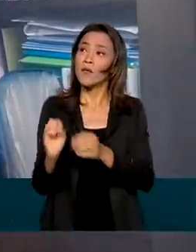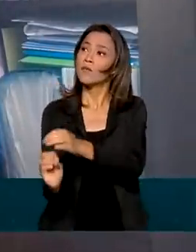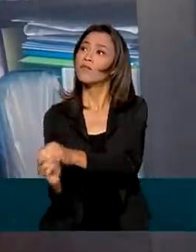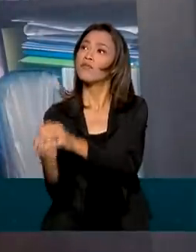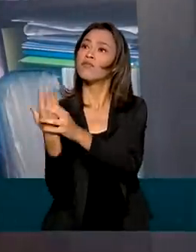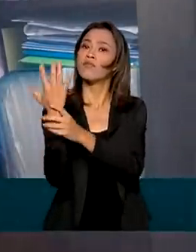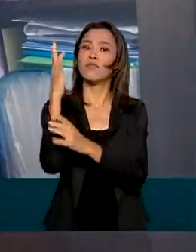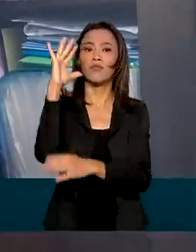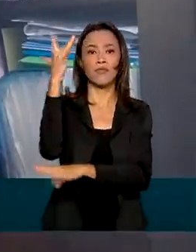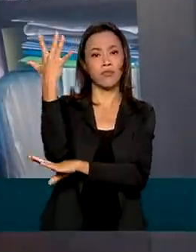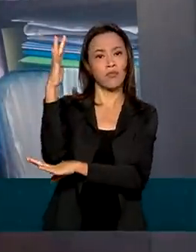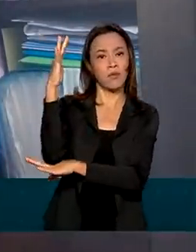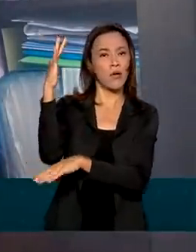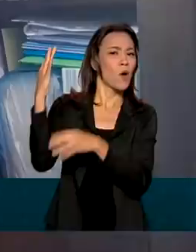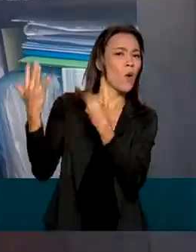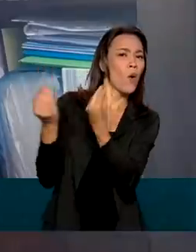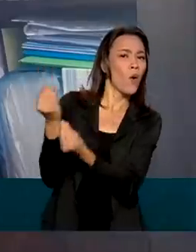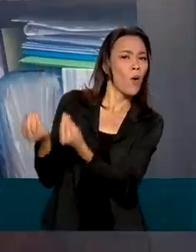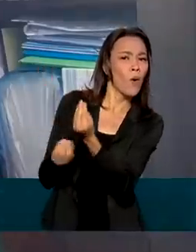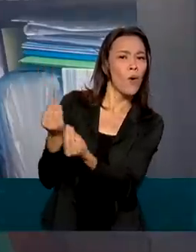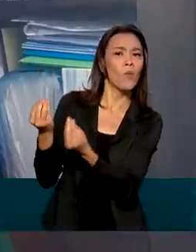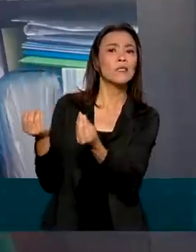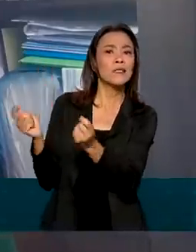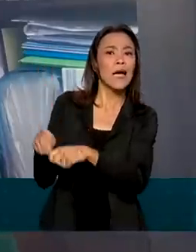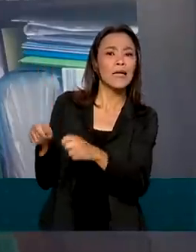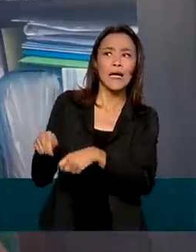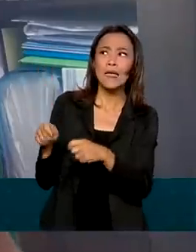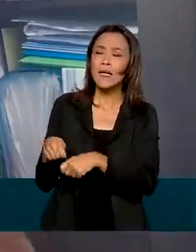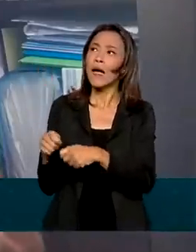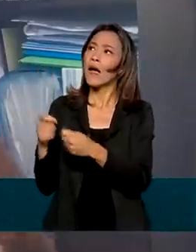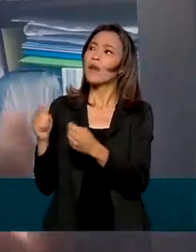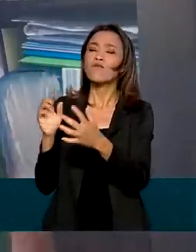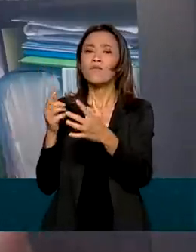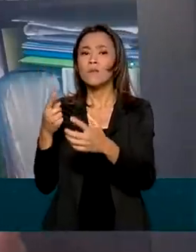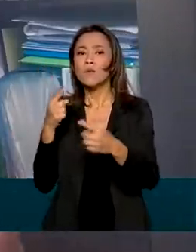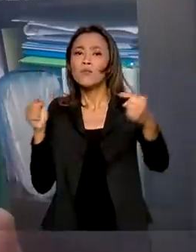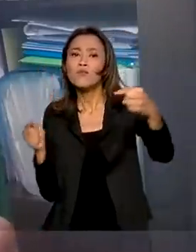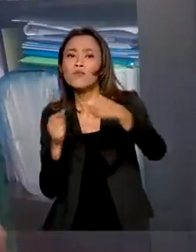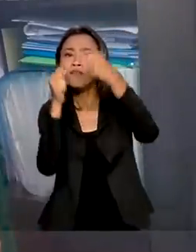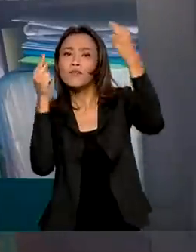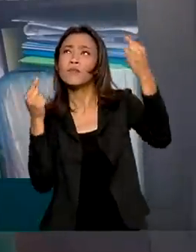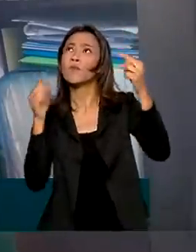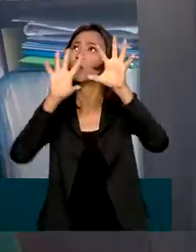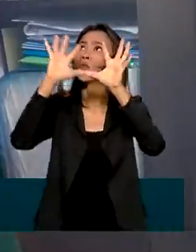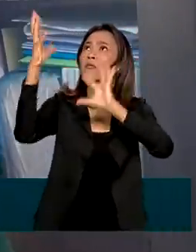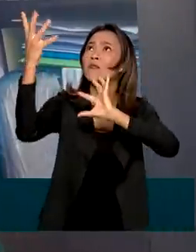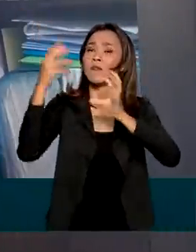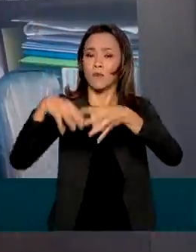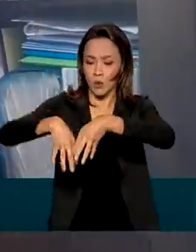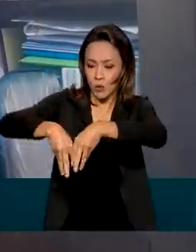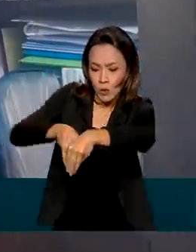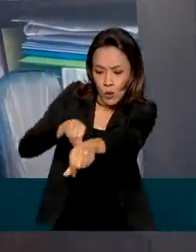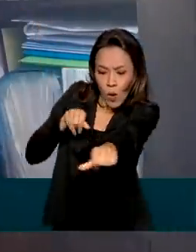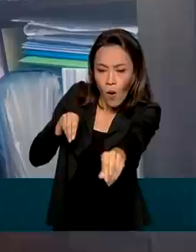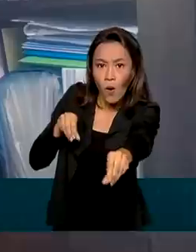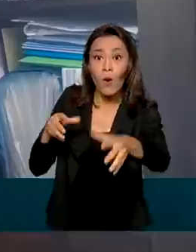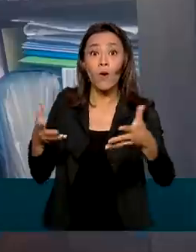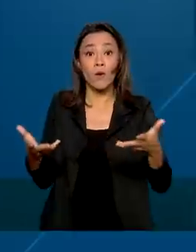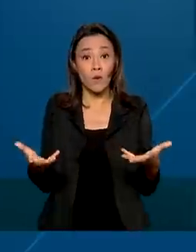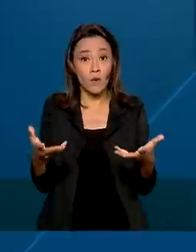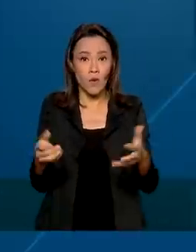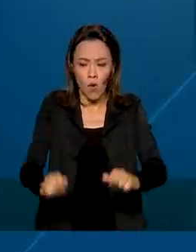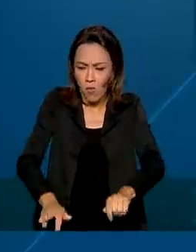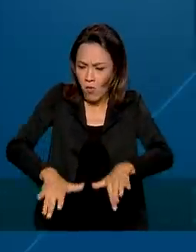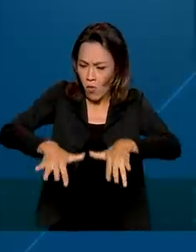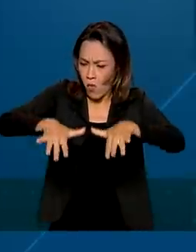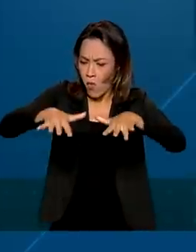de ambiente, que tipo de ambiente elas toleram, se as espécies toleram solos com baixa fertilidade ou solos que inundam.